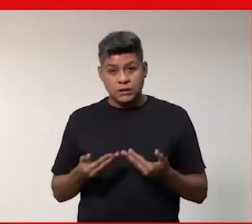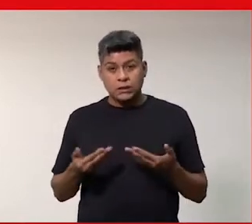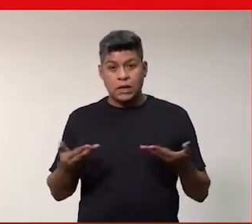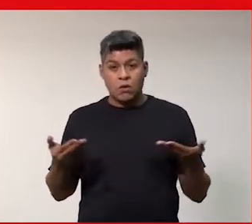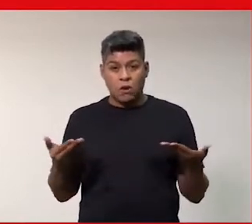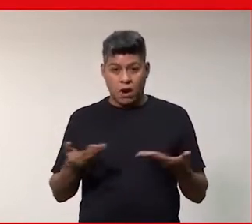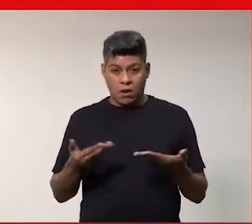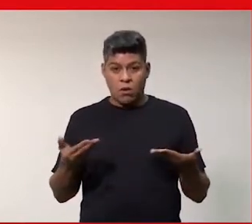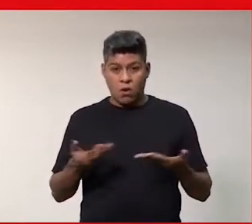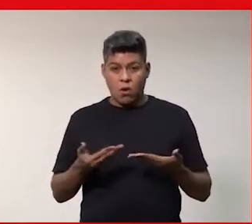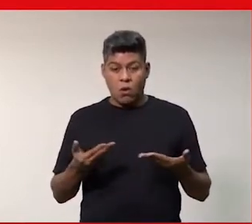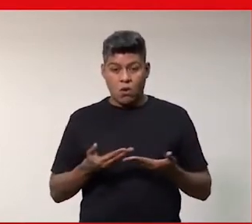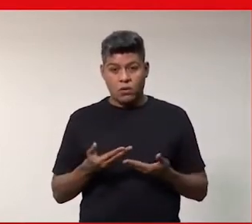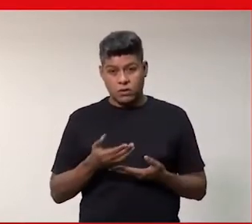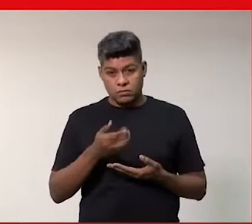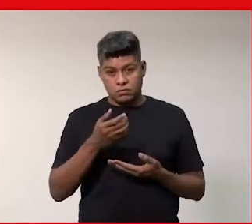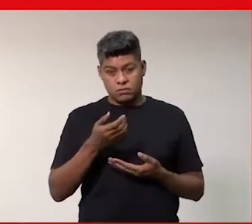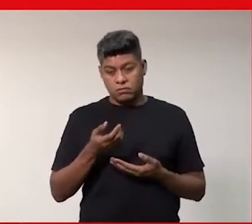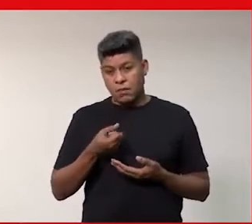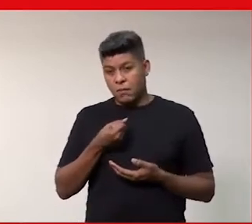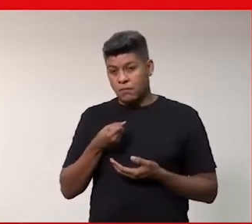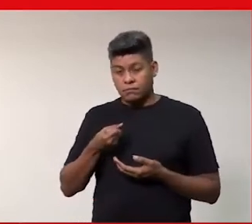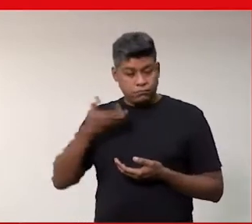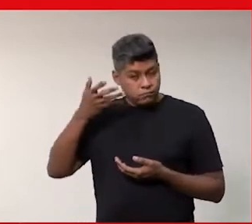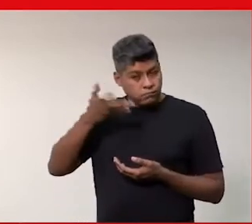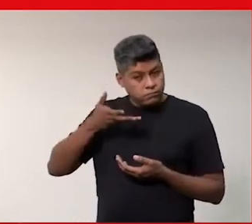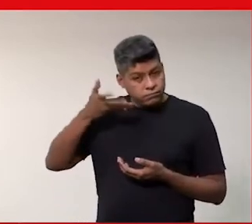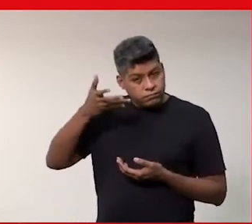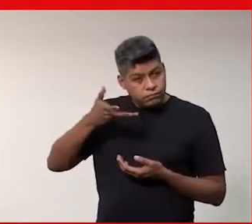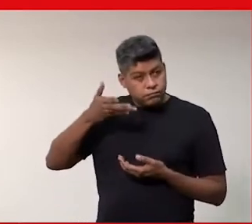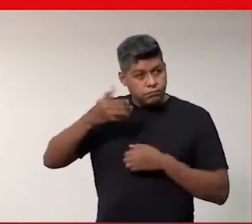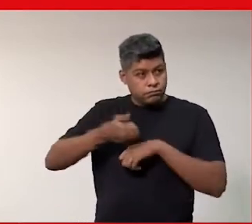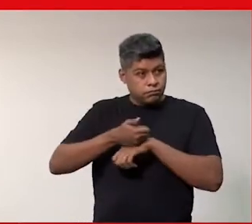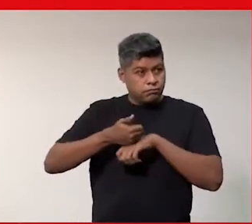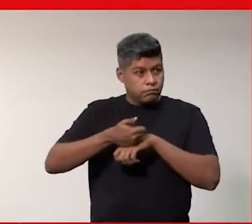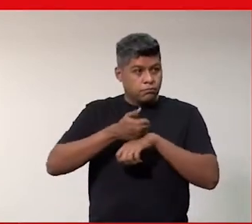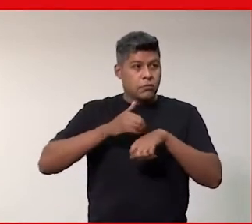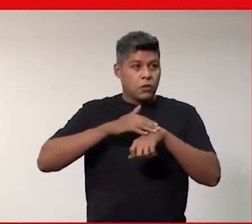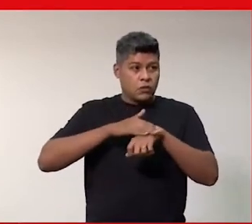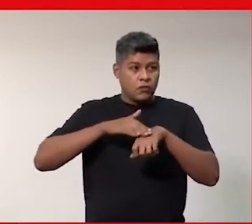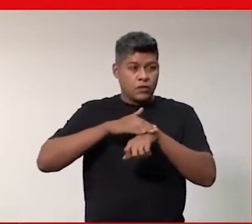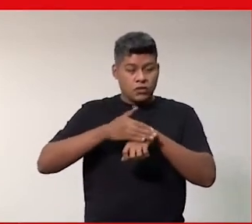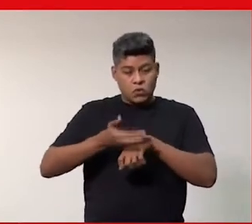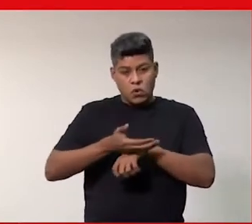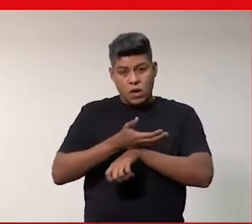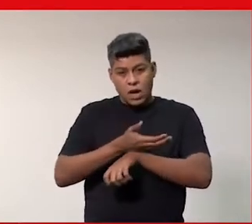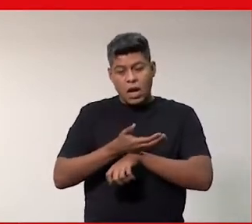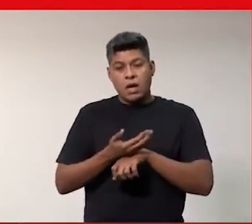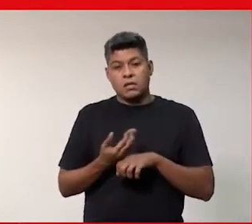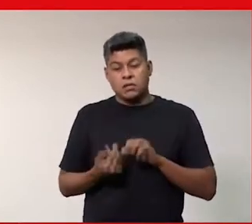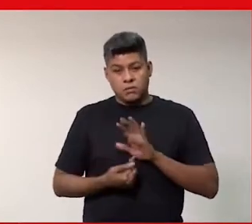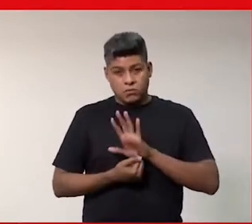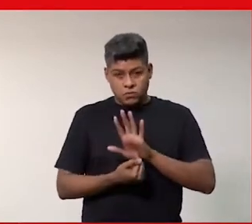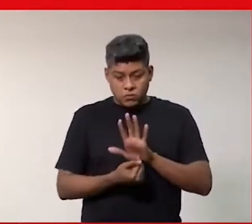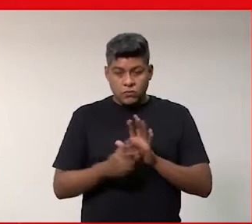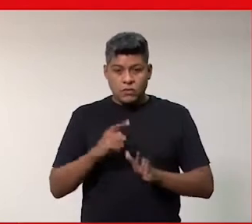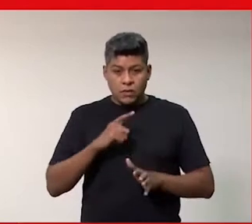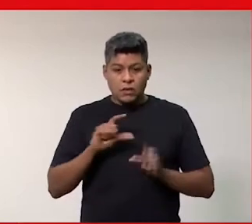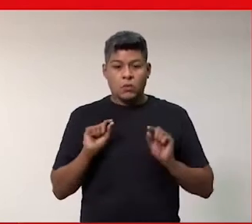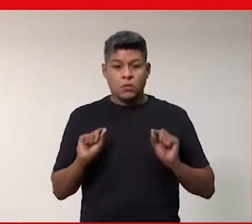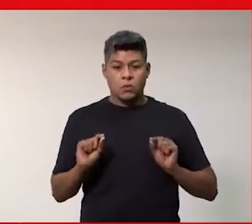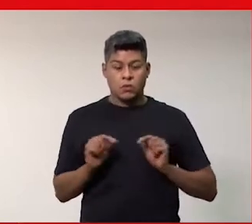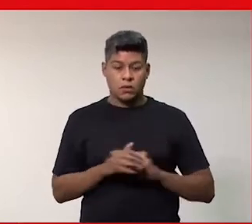a palavra para as nossas palestrantes. Então, o que a gente conversou, né, de trazer aqui, que eu joguei como